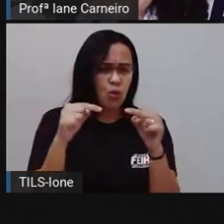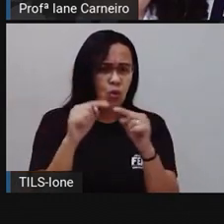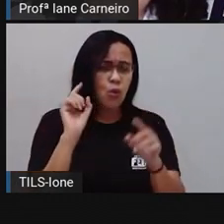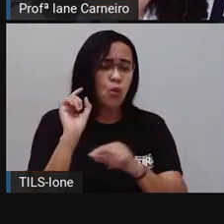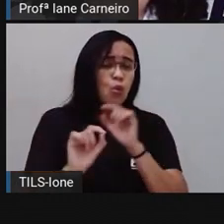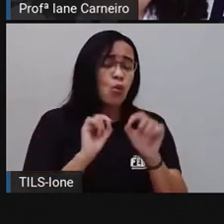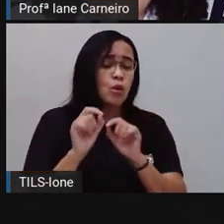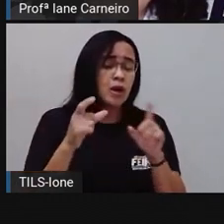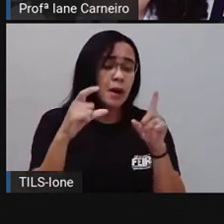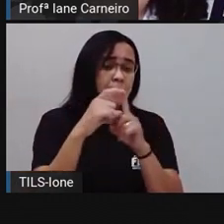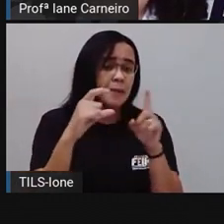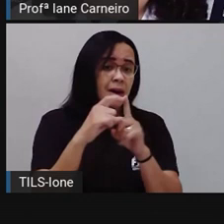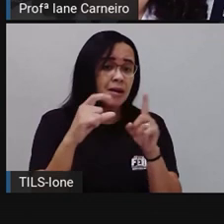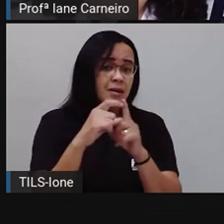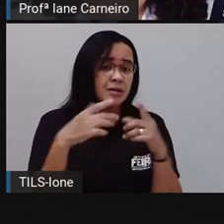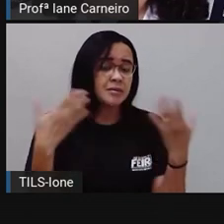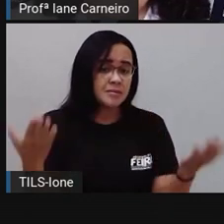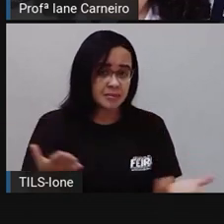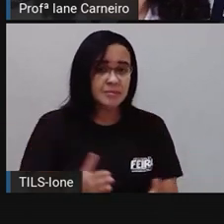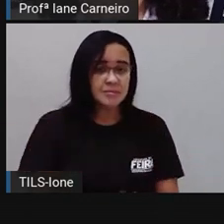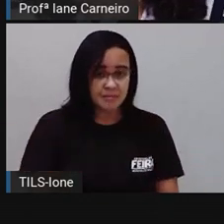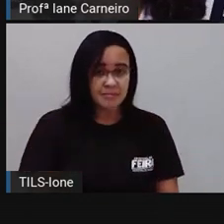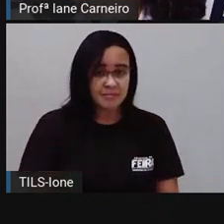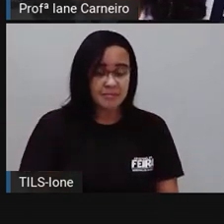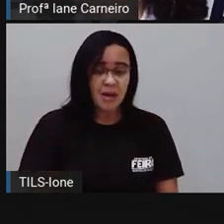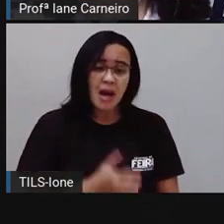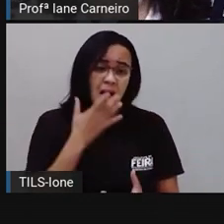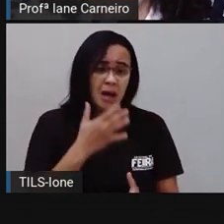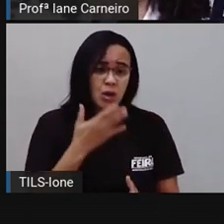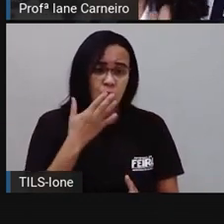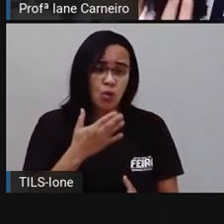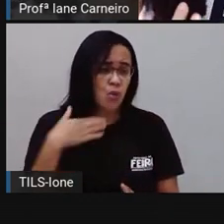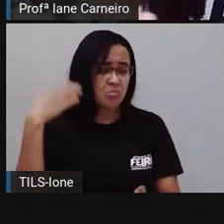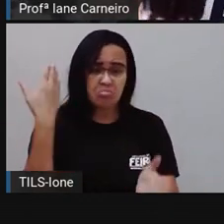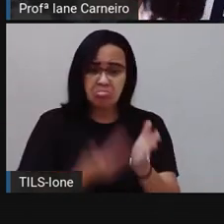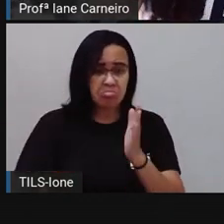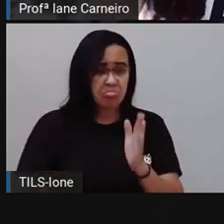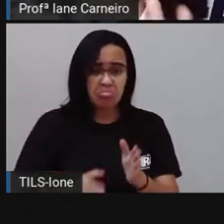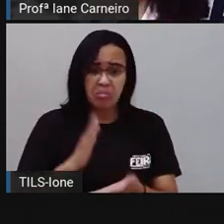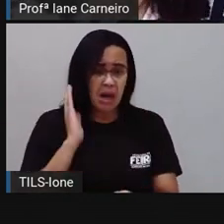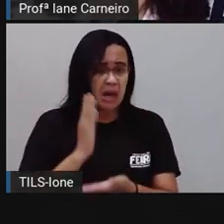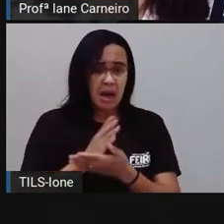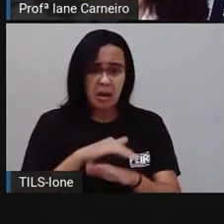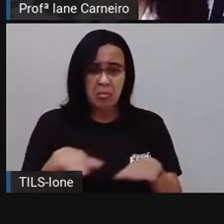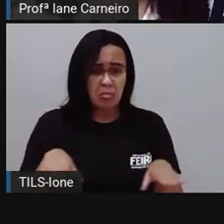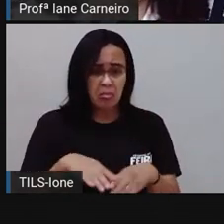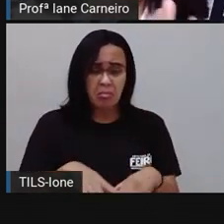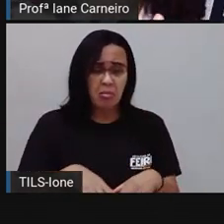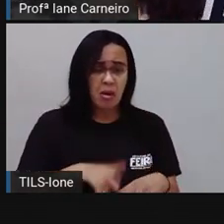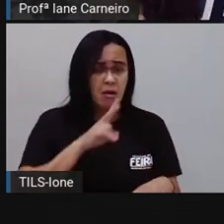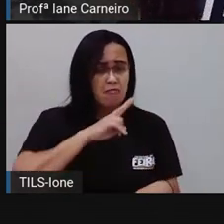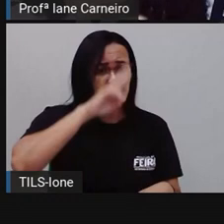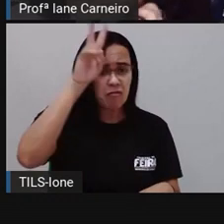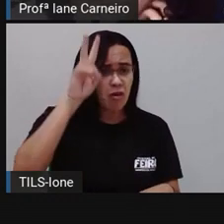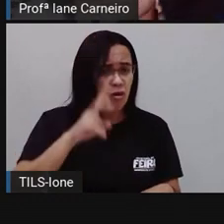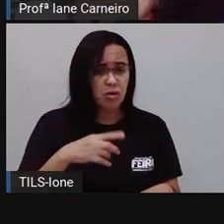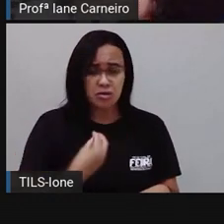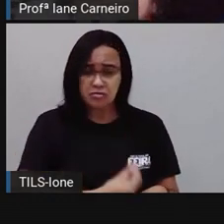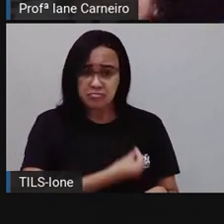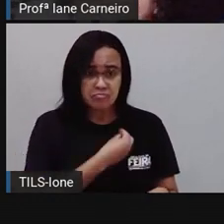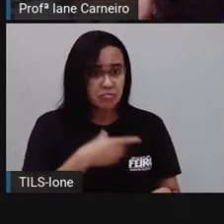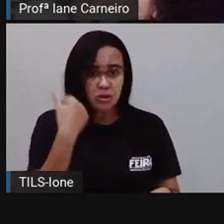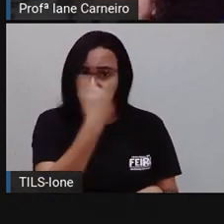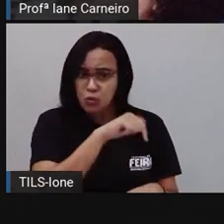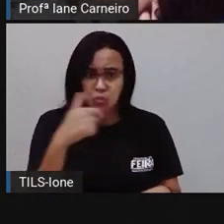sabem o que é uma coisa desbotada? É que perdeu a cor, né, que não está com aquela cor tão forte, né, tão viva, né?